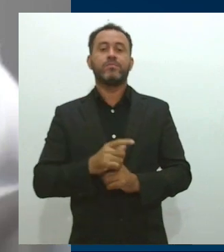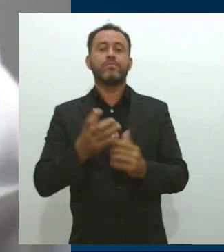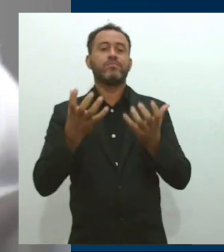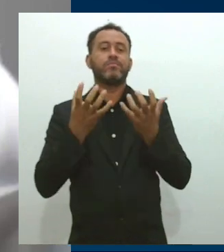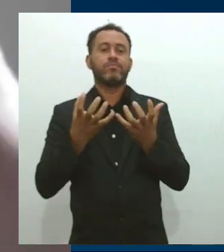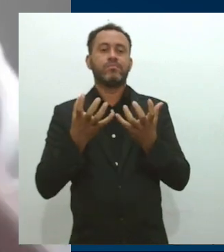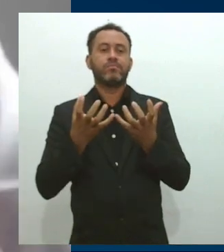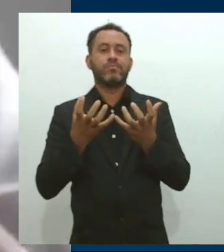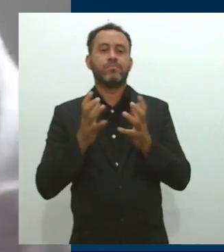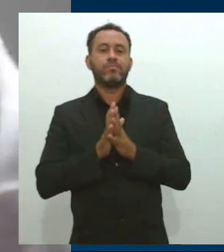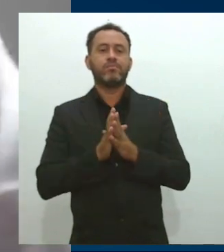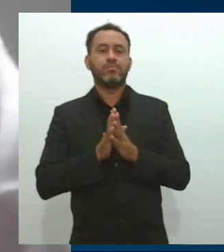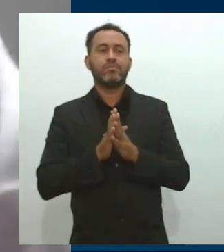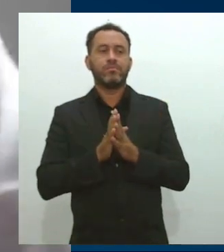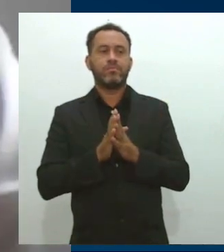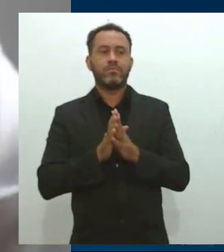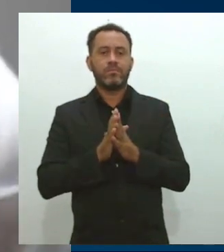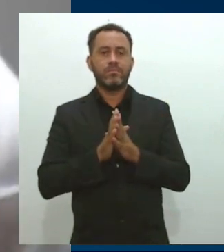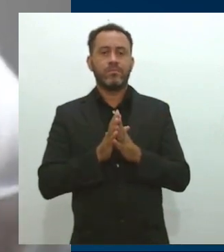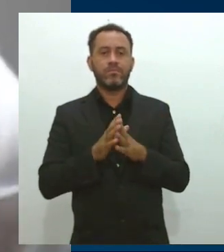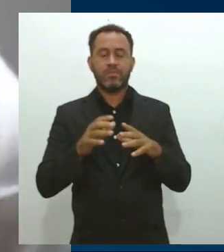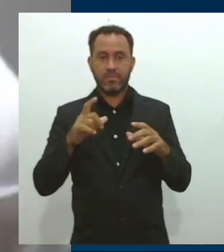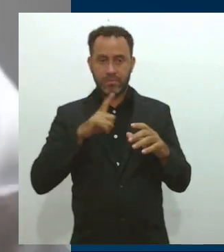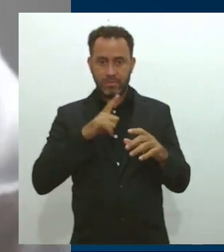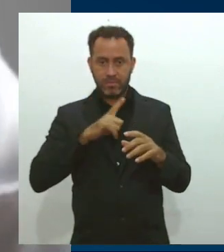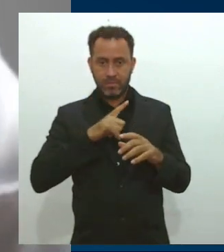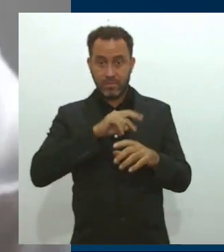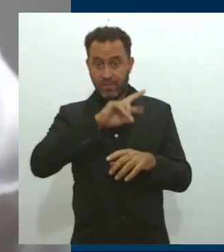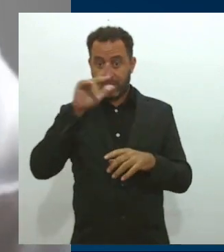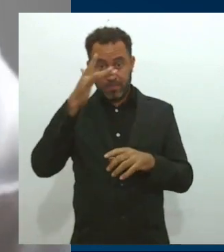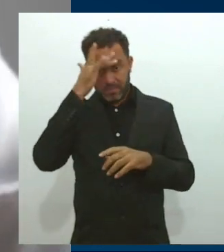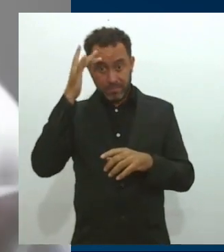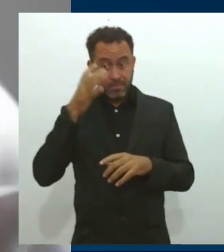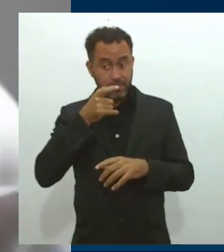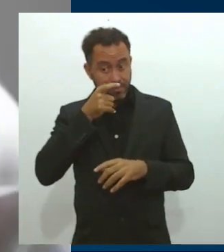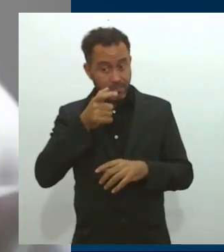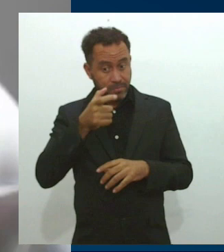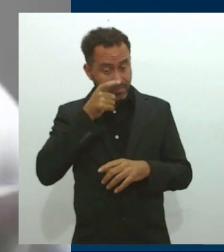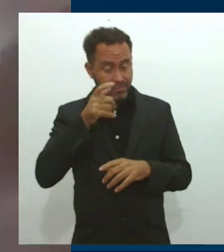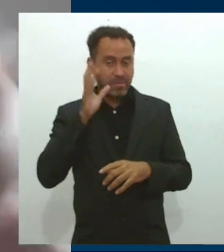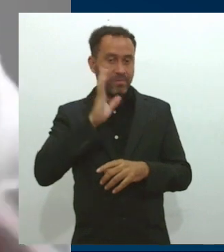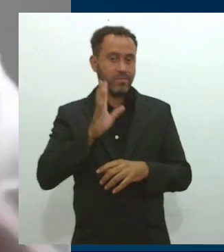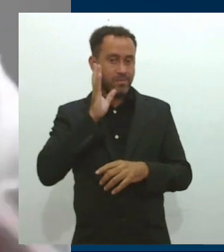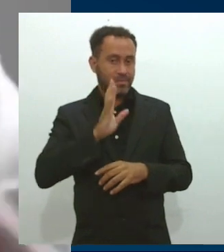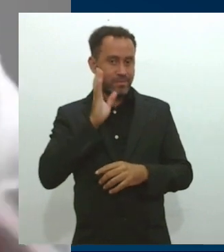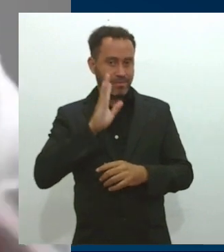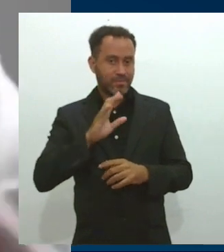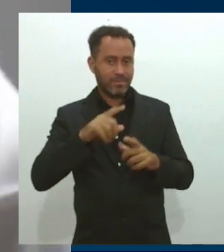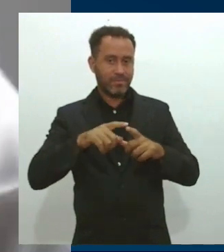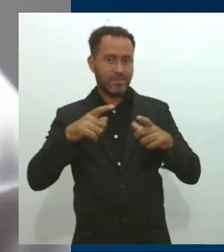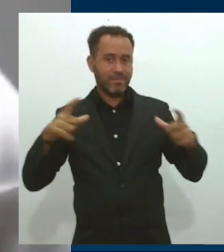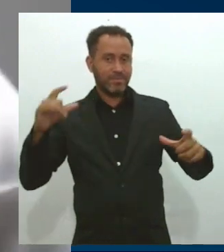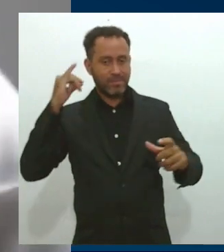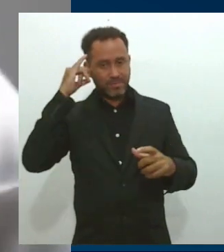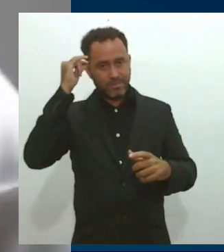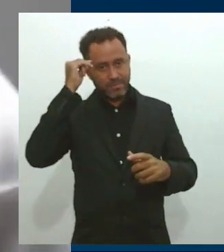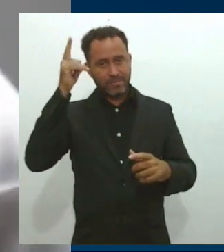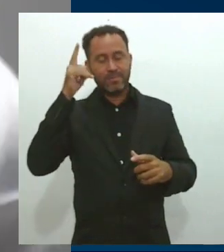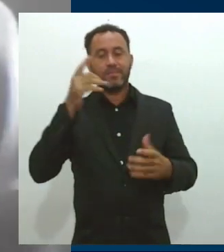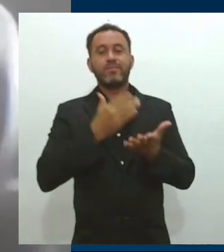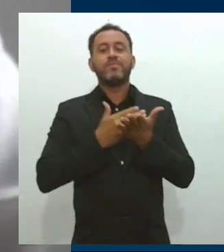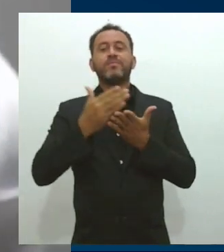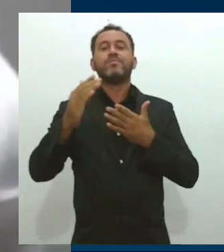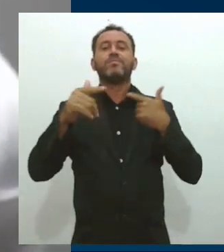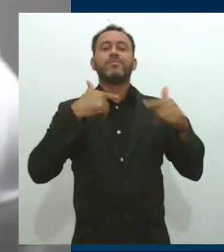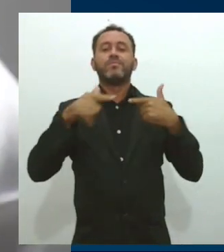Sergipe vai precisar. E eu acho que as pessoas vão apreciar bastante. Então, a gente já ouviu a ideia, a gente já começou